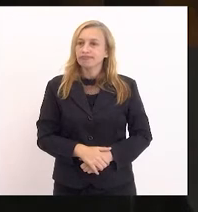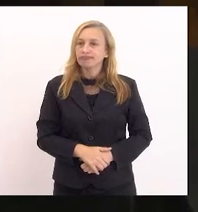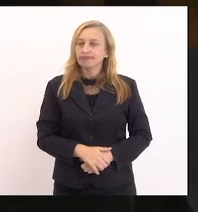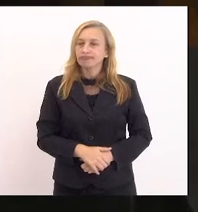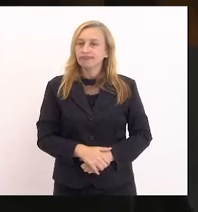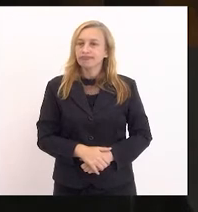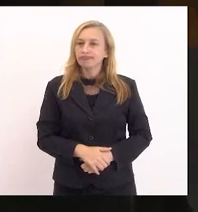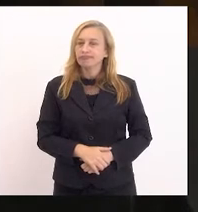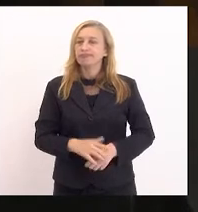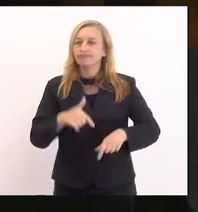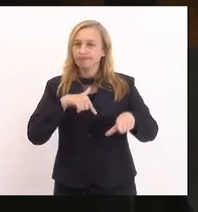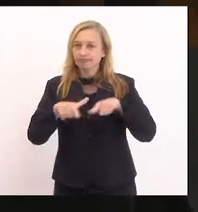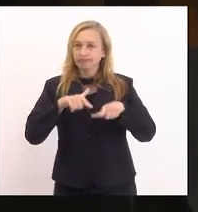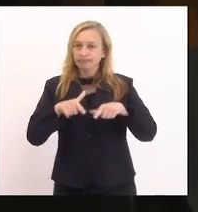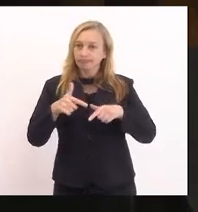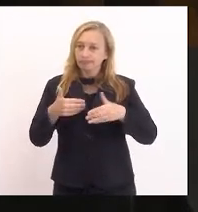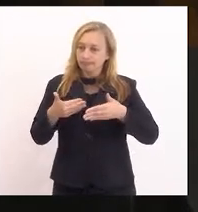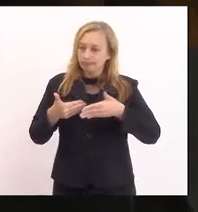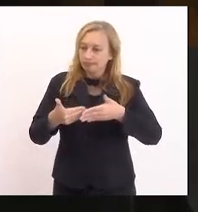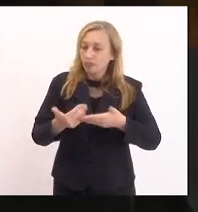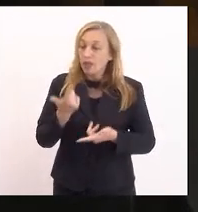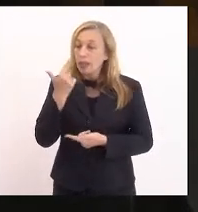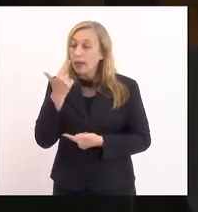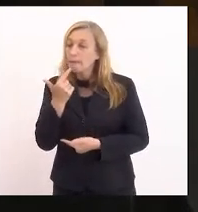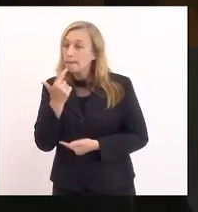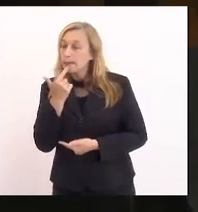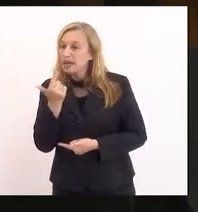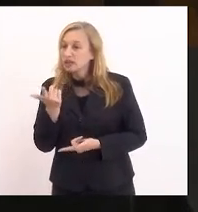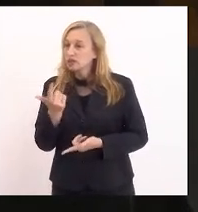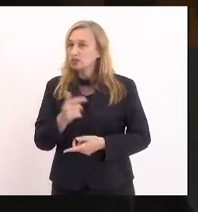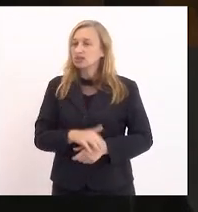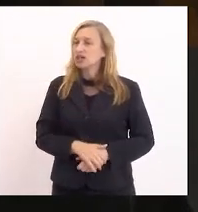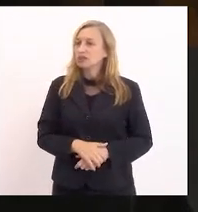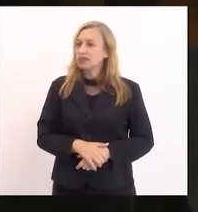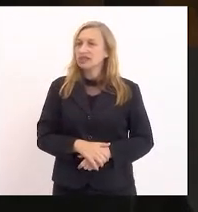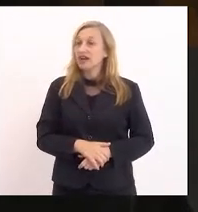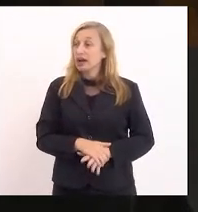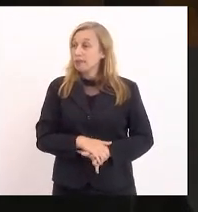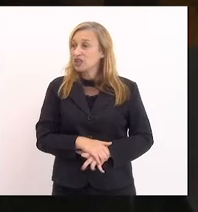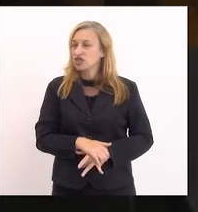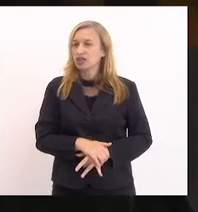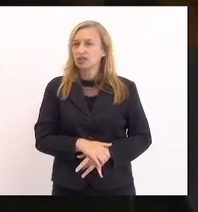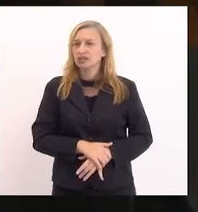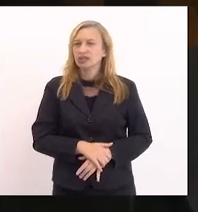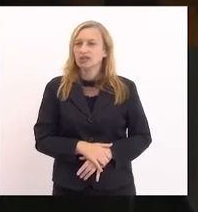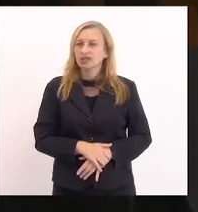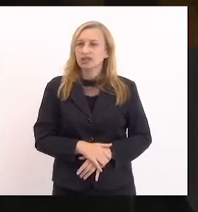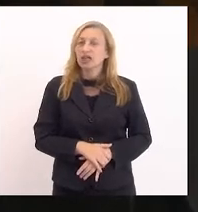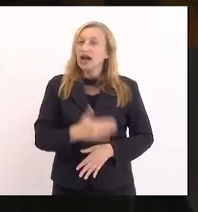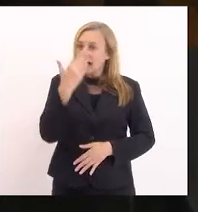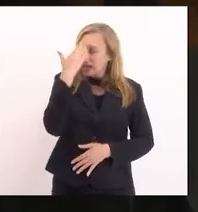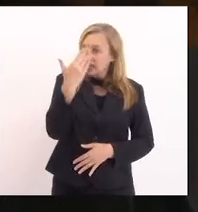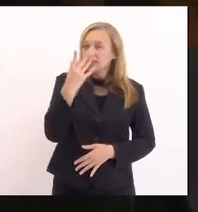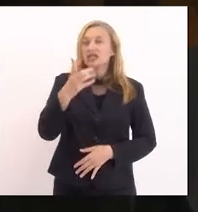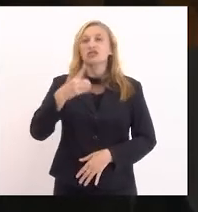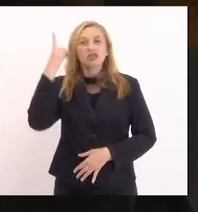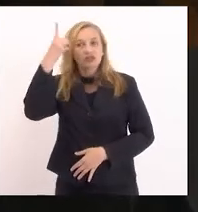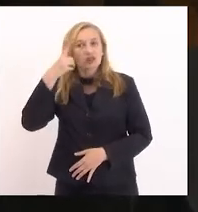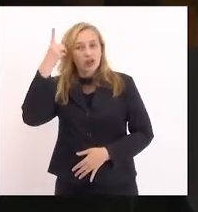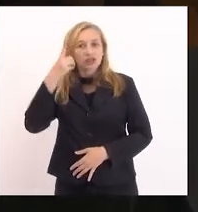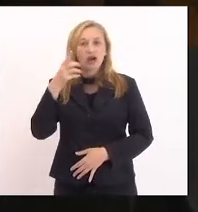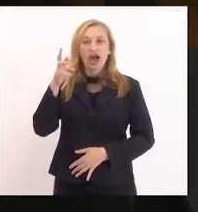o nosso mandato acompanhou de perto, de perto, durante várias horas, agradeço aqui o advogado Rafael